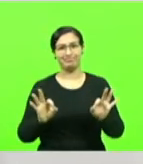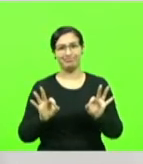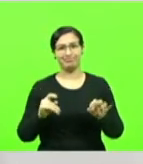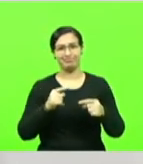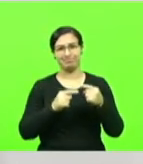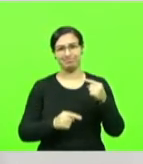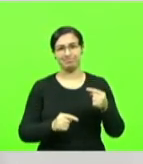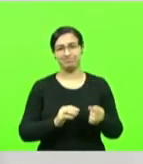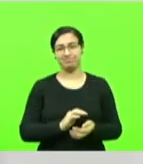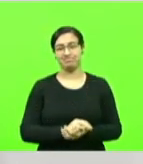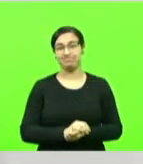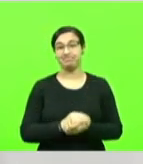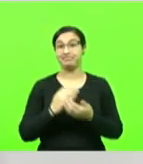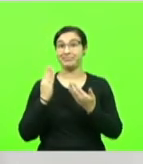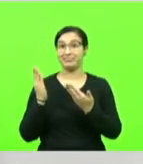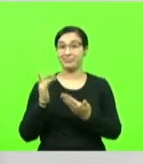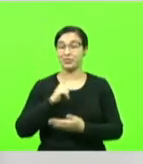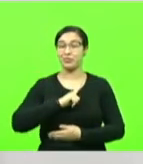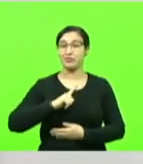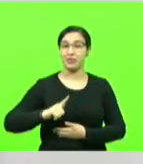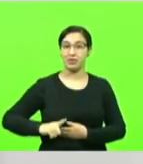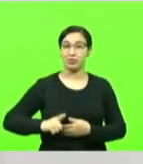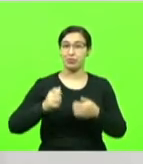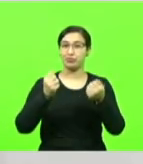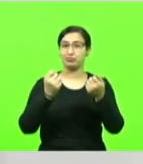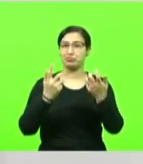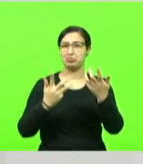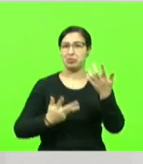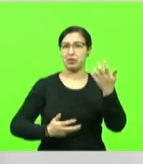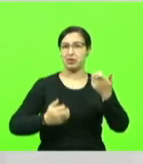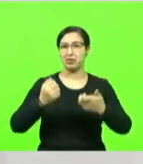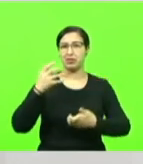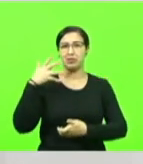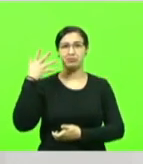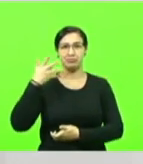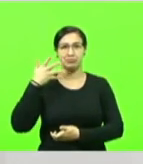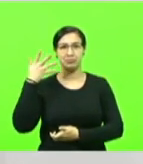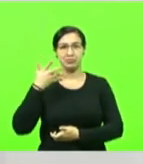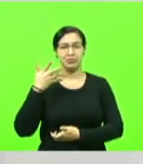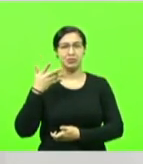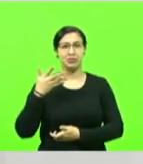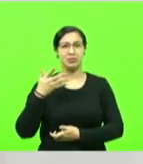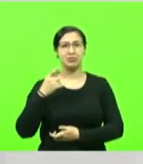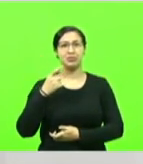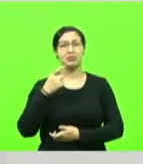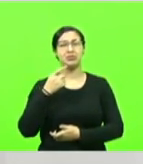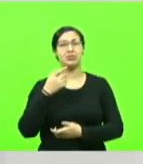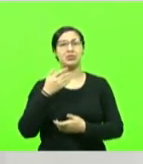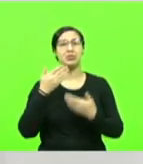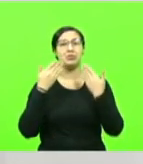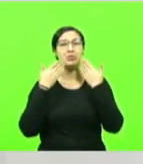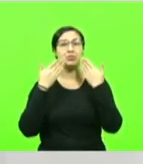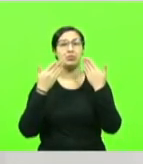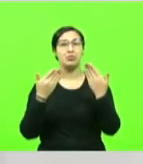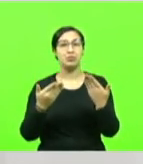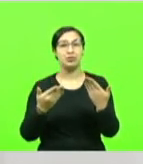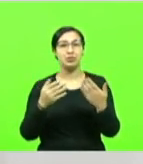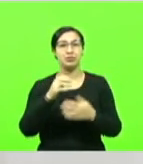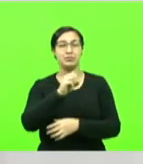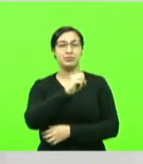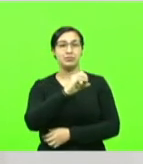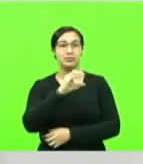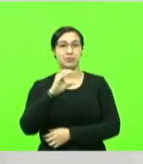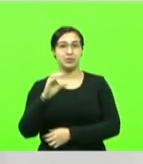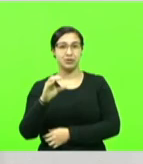declarações, tirou para Santa Catarina um atestado de